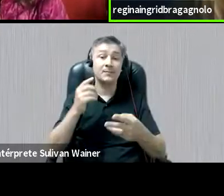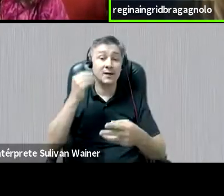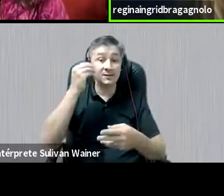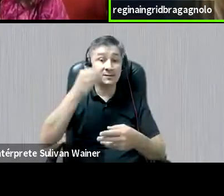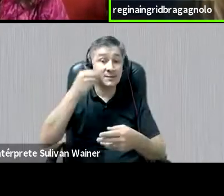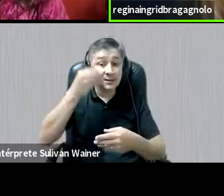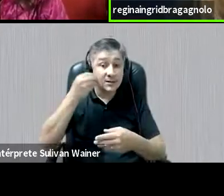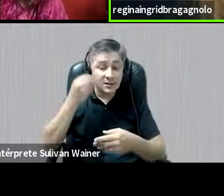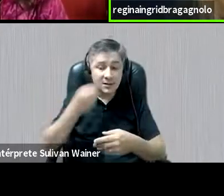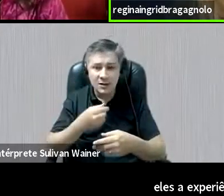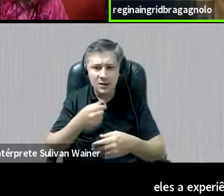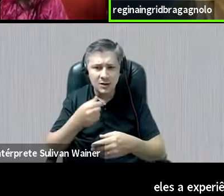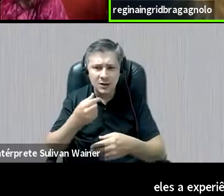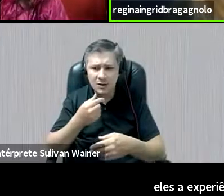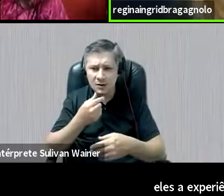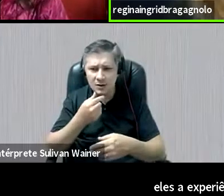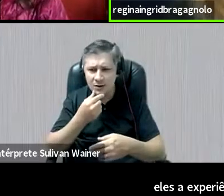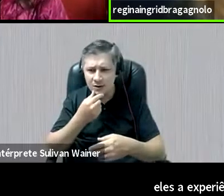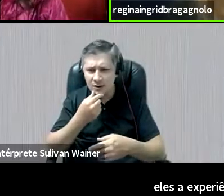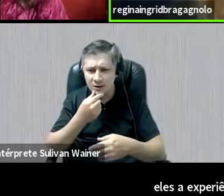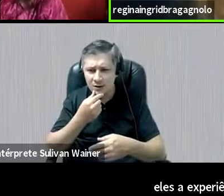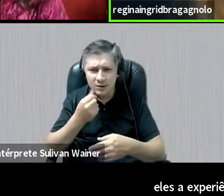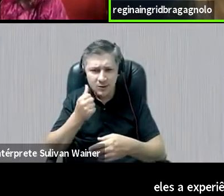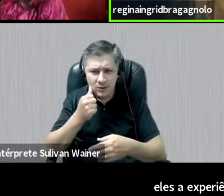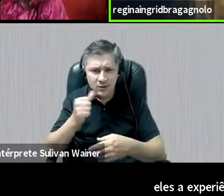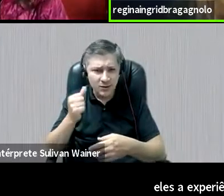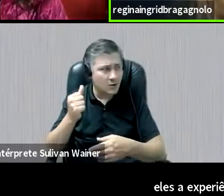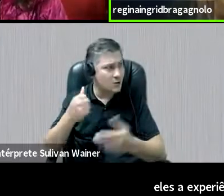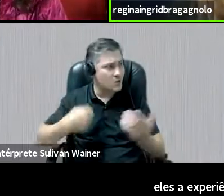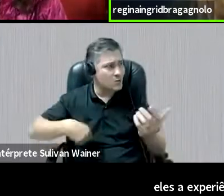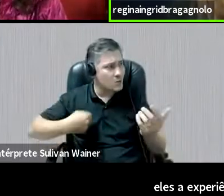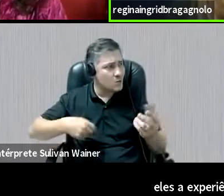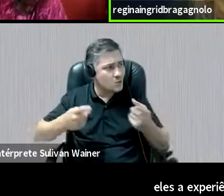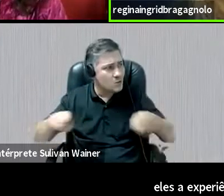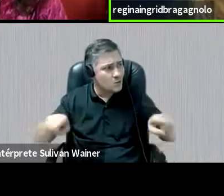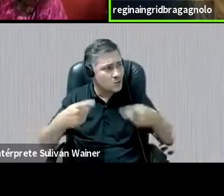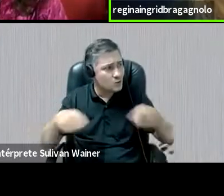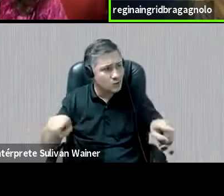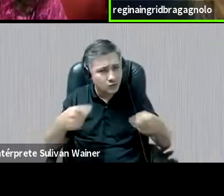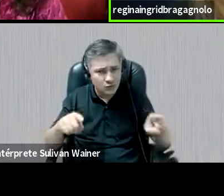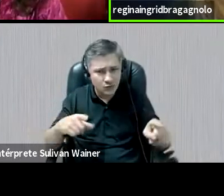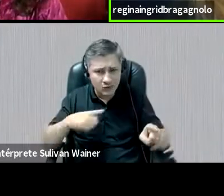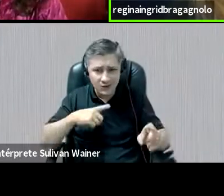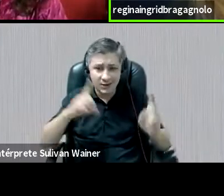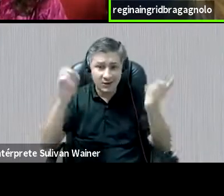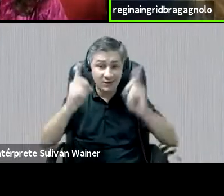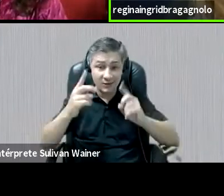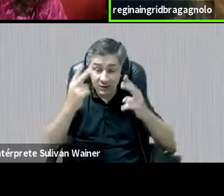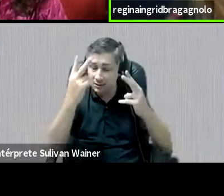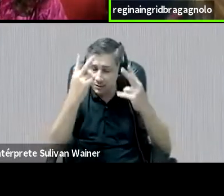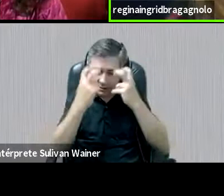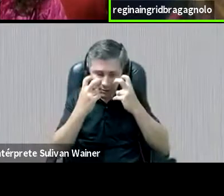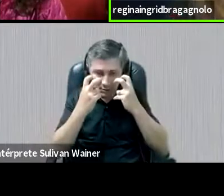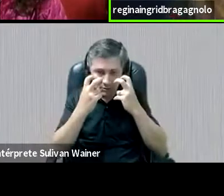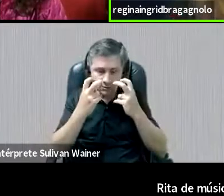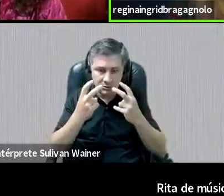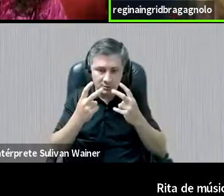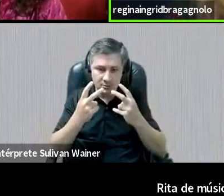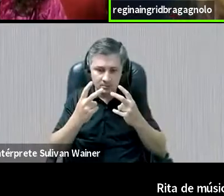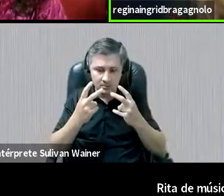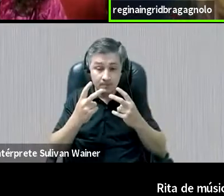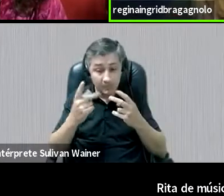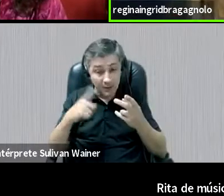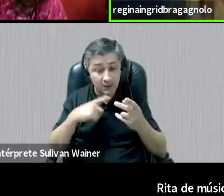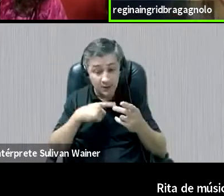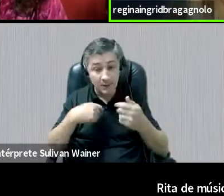que a Rita e o Kurt trouxeram, de músicos, que têm deficiência visual. E aí tinha uma necessidade clara